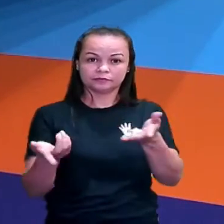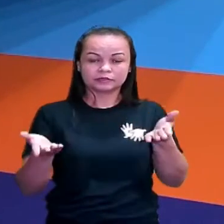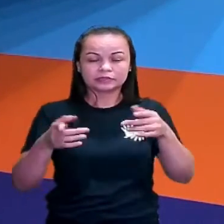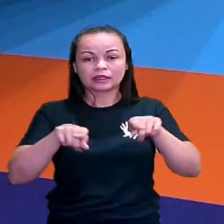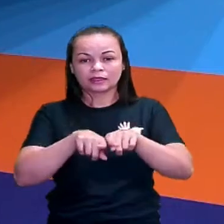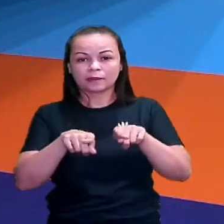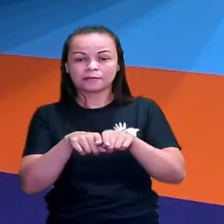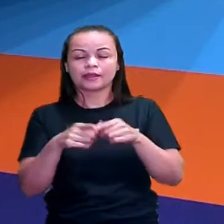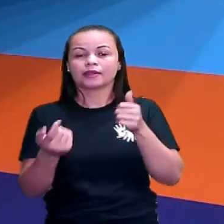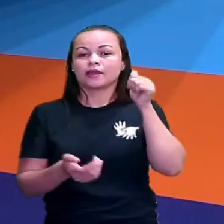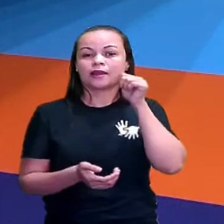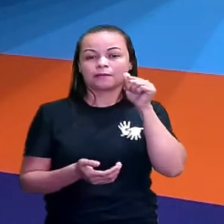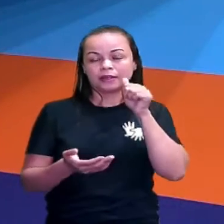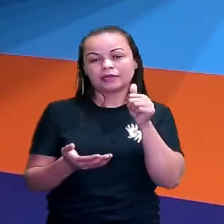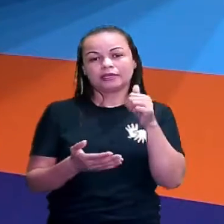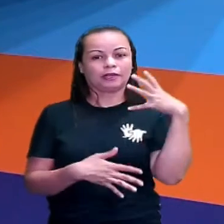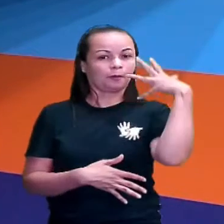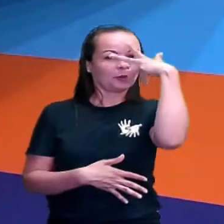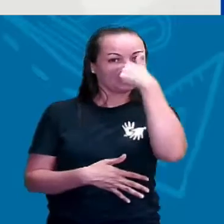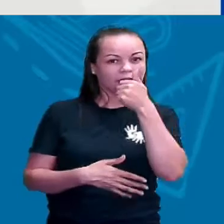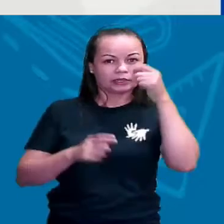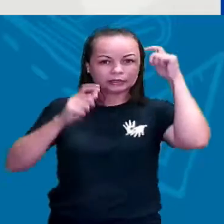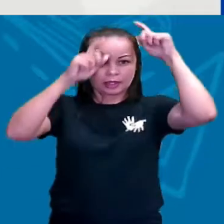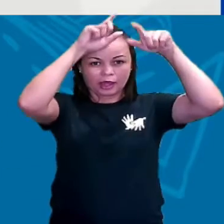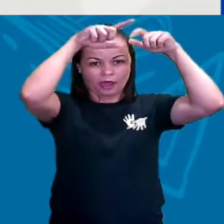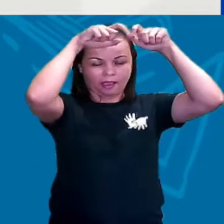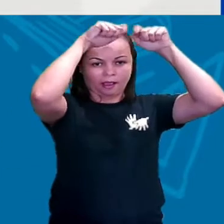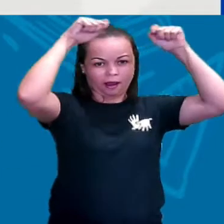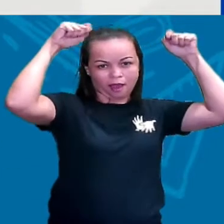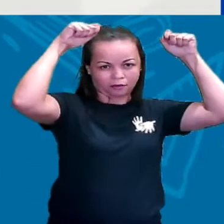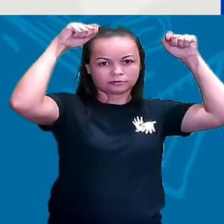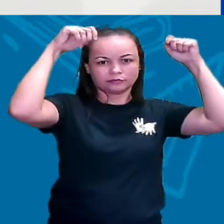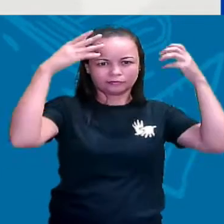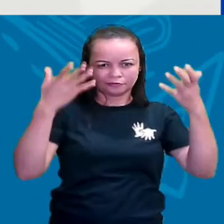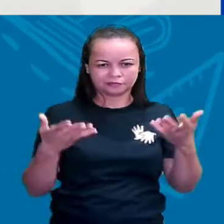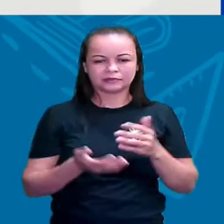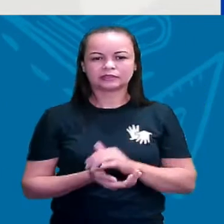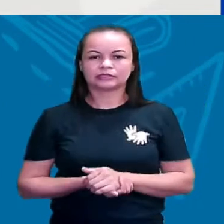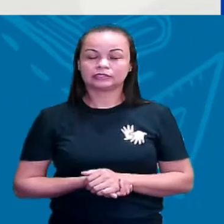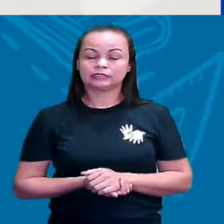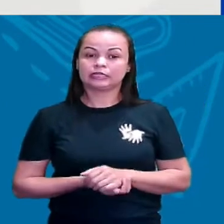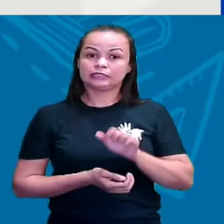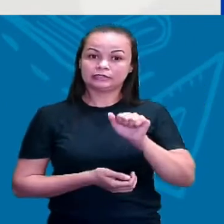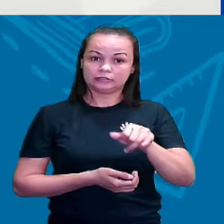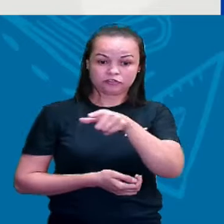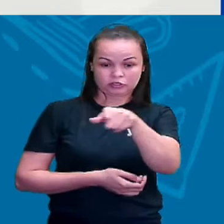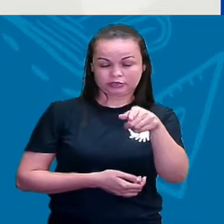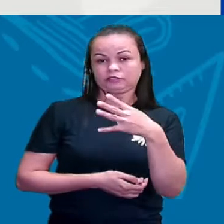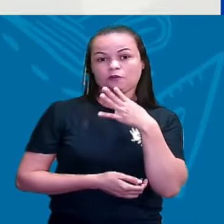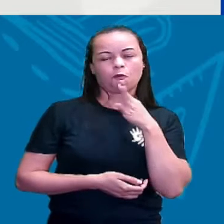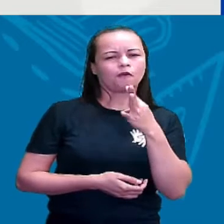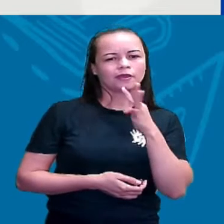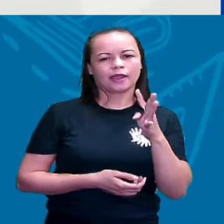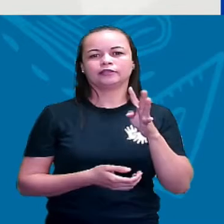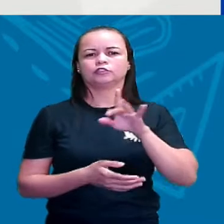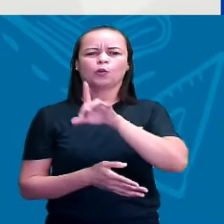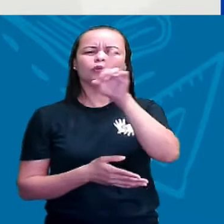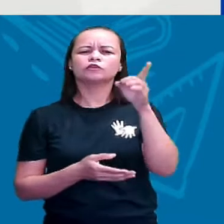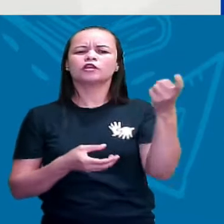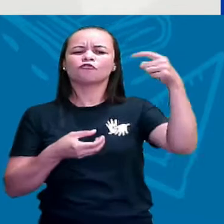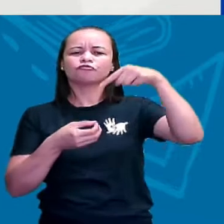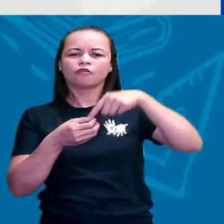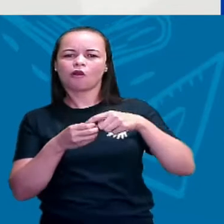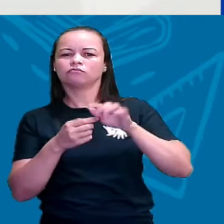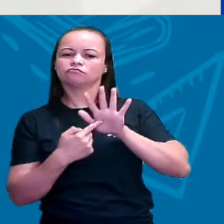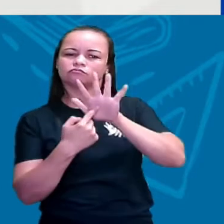Quem conhece essa história da menina bonita do laço de fita? Quem não conhece, um dia eu trago para vocês, tá certo? É uma história bem legal